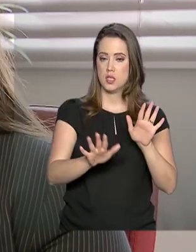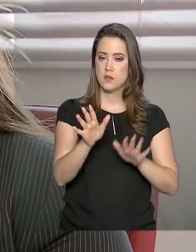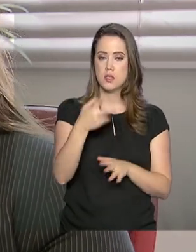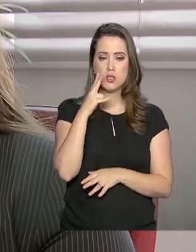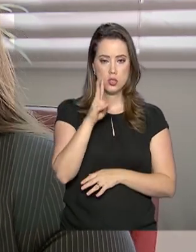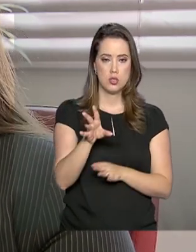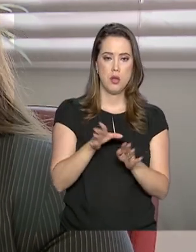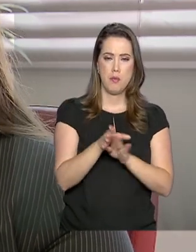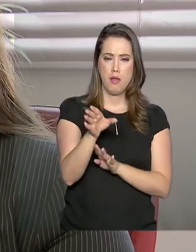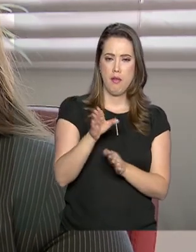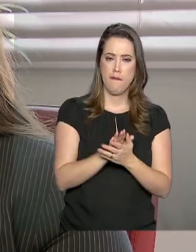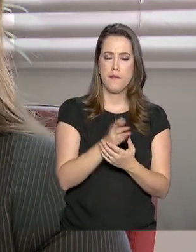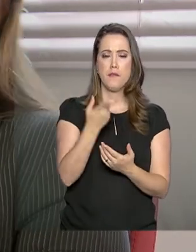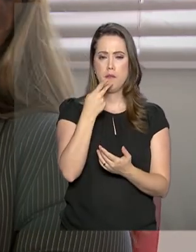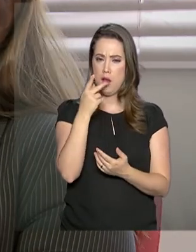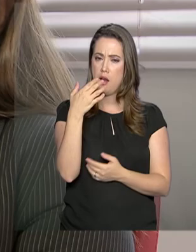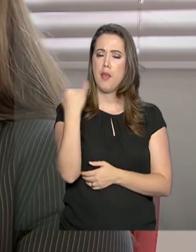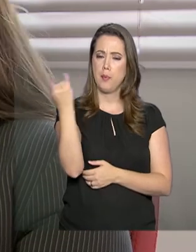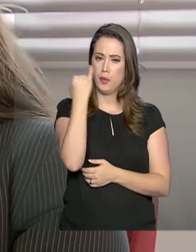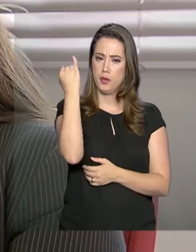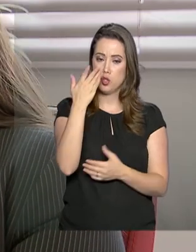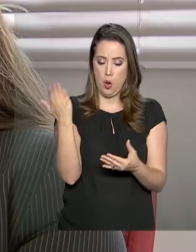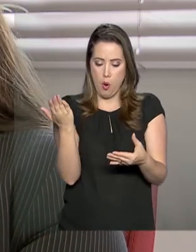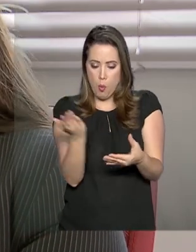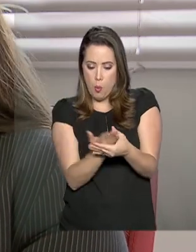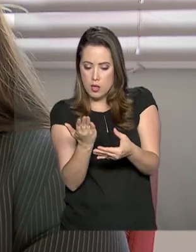a gente orienta uma partinha do ano, porque eu esqueço,